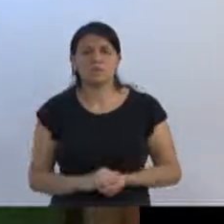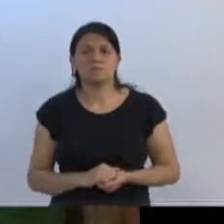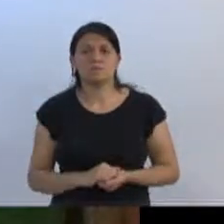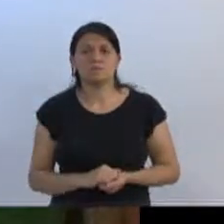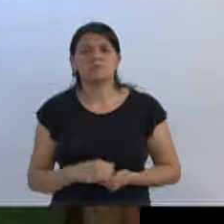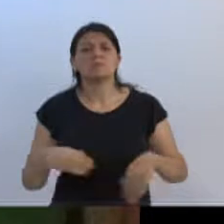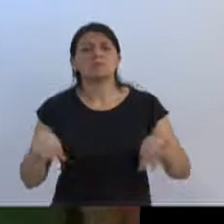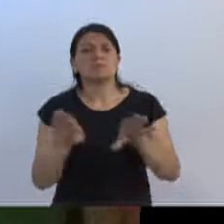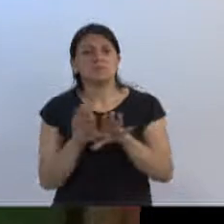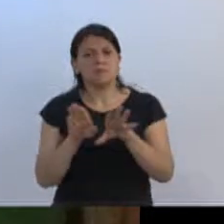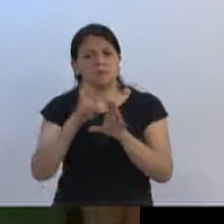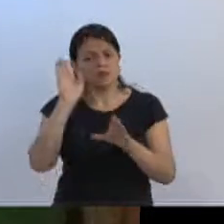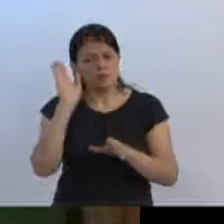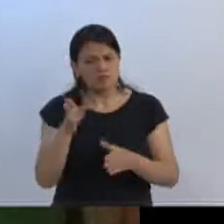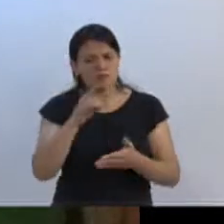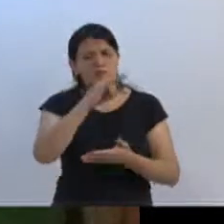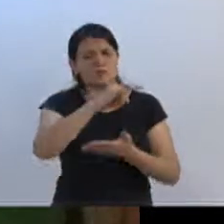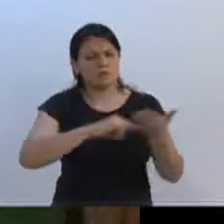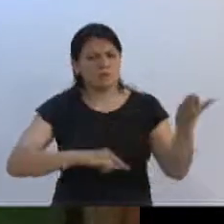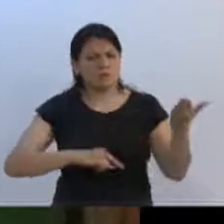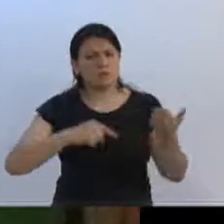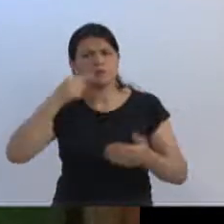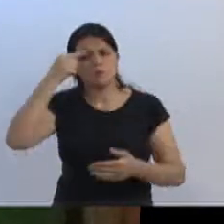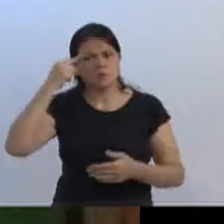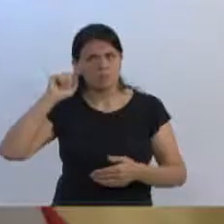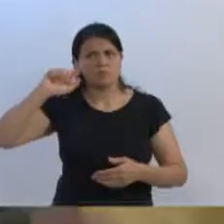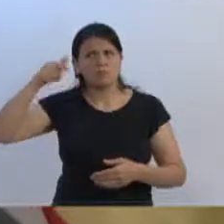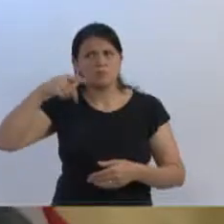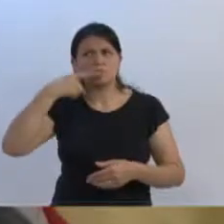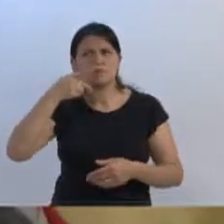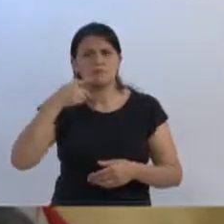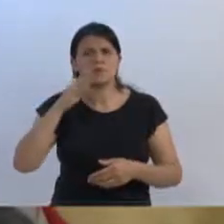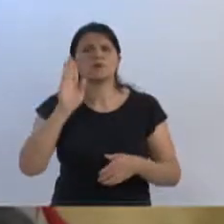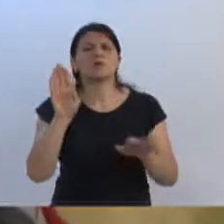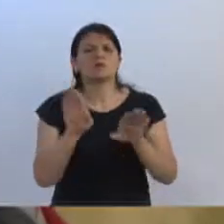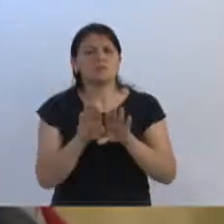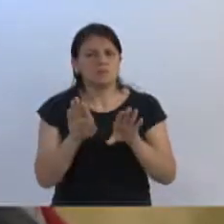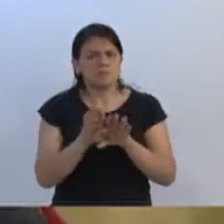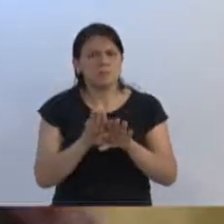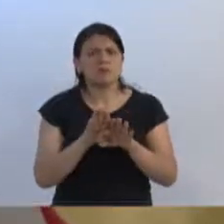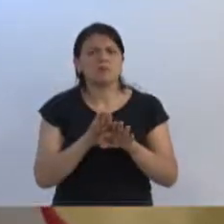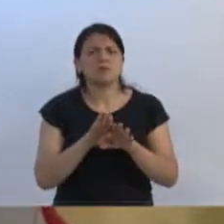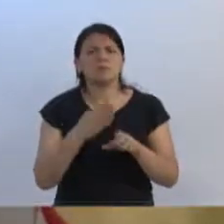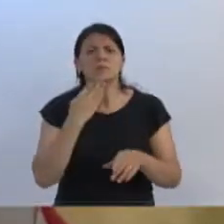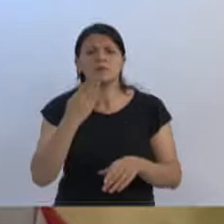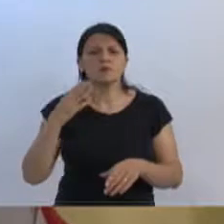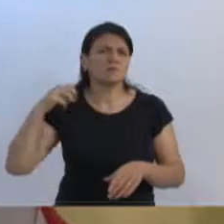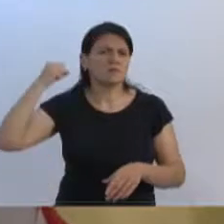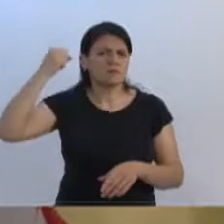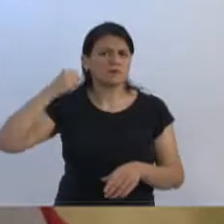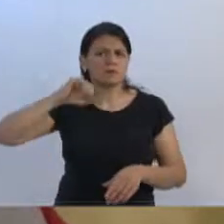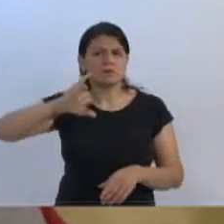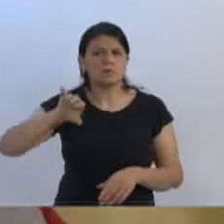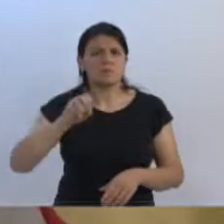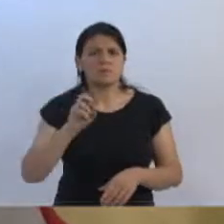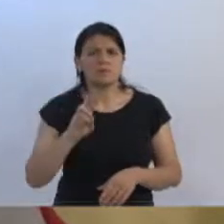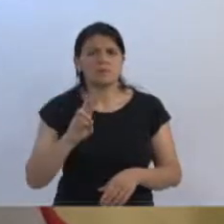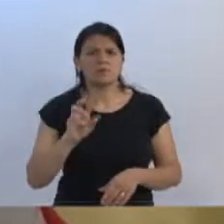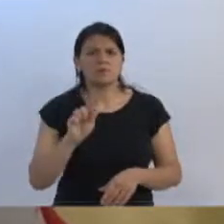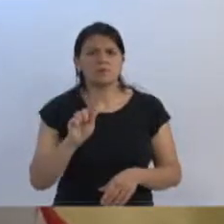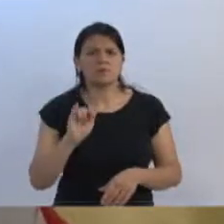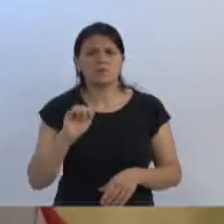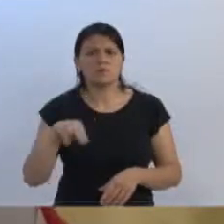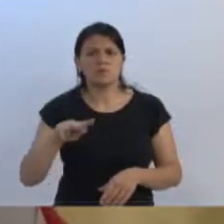também já fez um requerimento, que o Ito depois vai falar, também fizemos requerimento solicitando ao senador Jorginho Melo para que interfira,